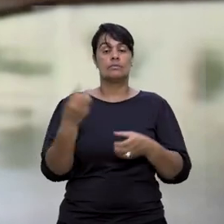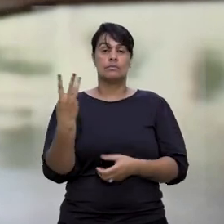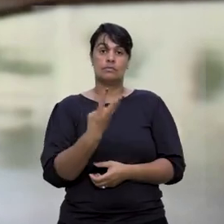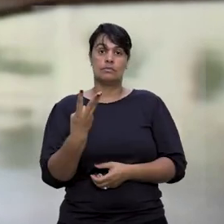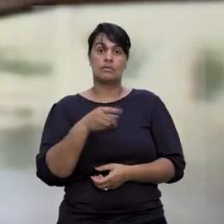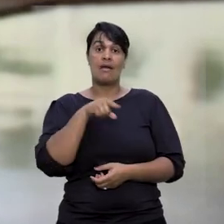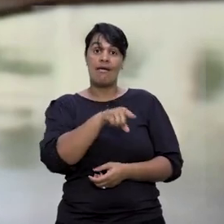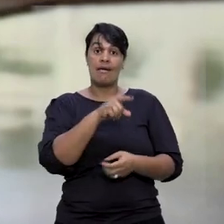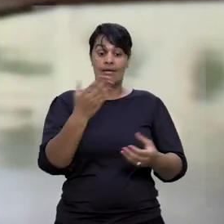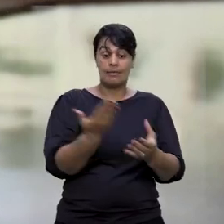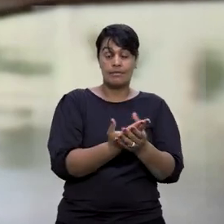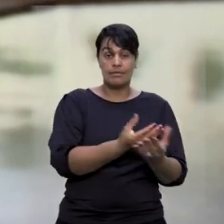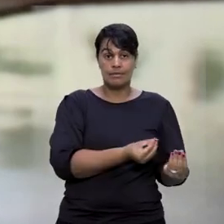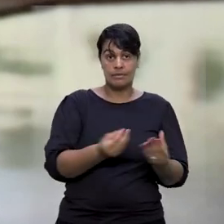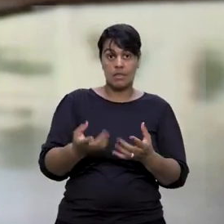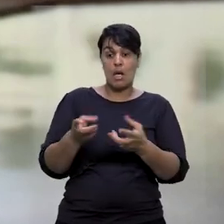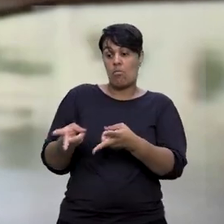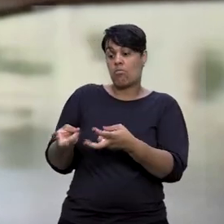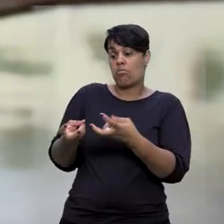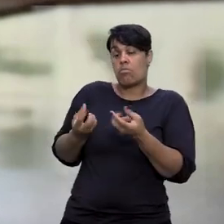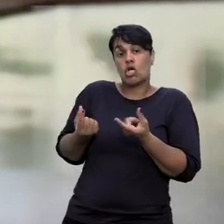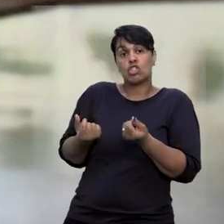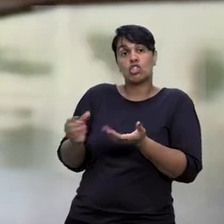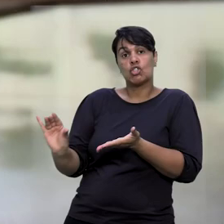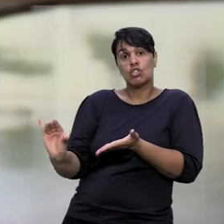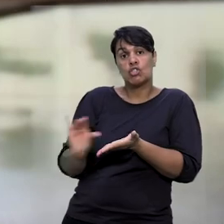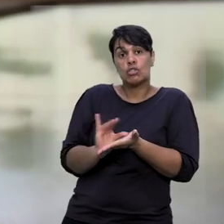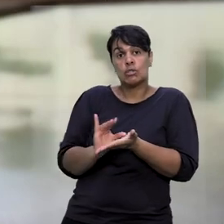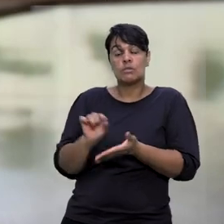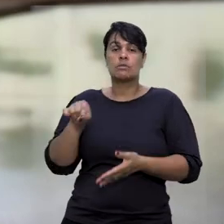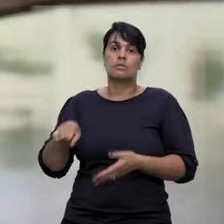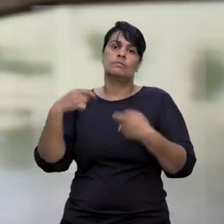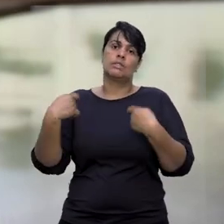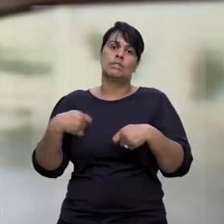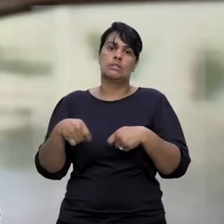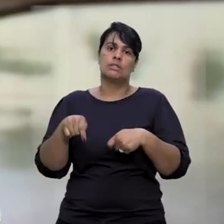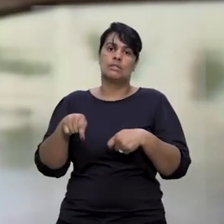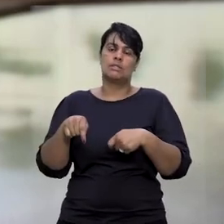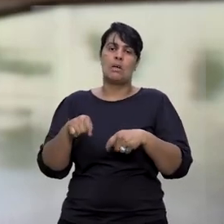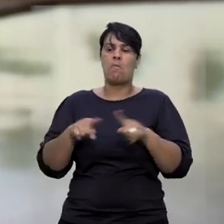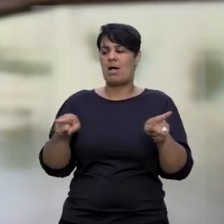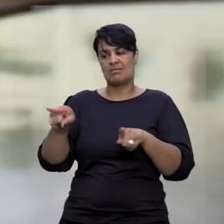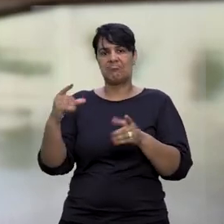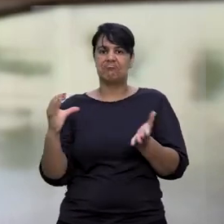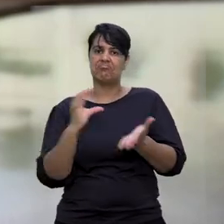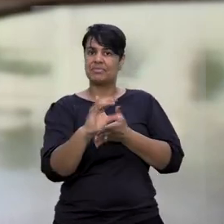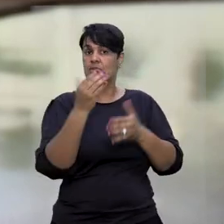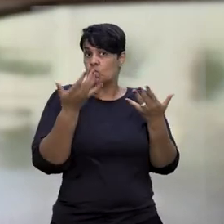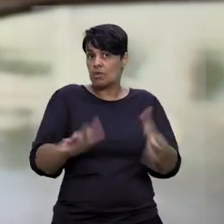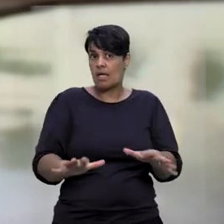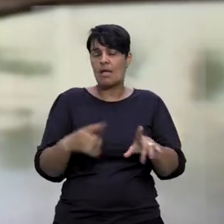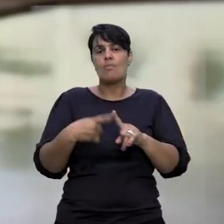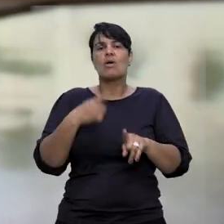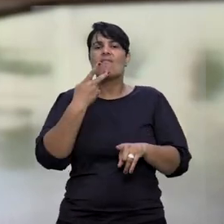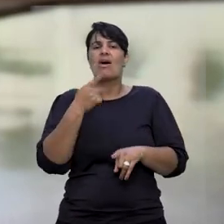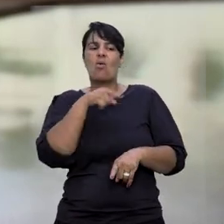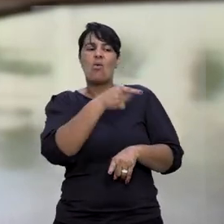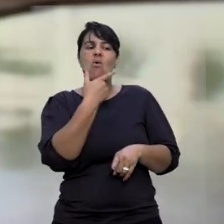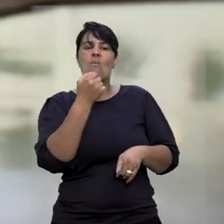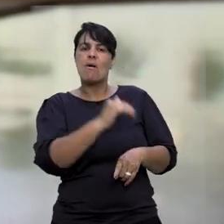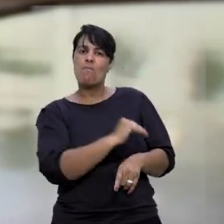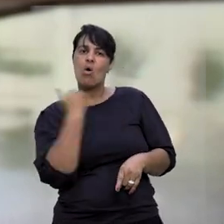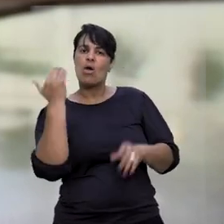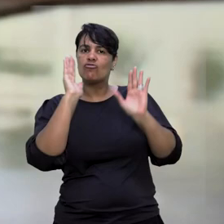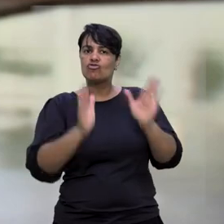turma, a estipulante ajuizou a ação para cobrar a indenização securitária que a seguradora teria se negado a pagar, sob a alegação de que o